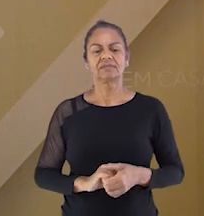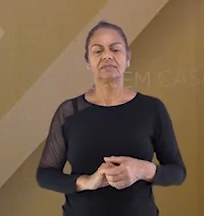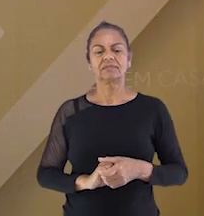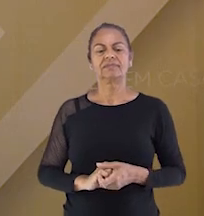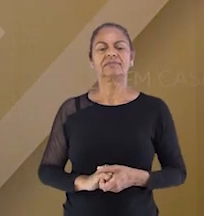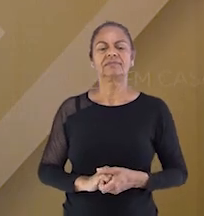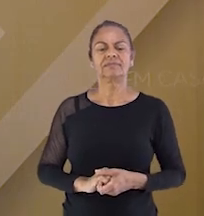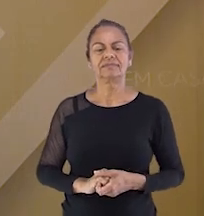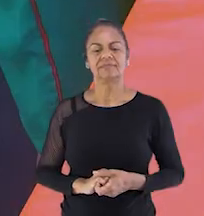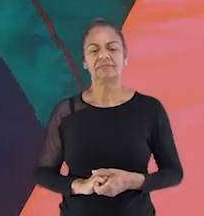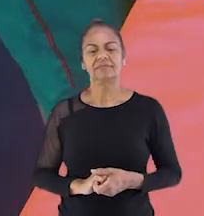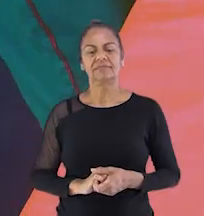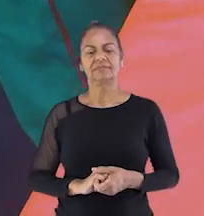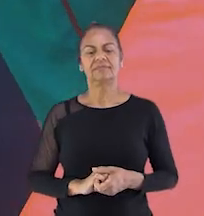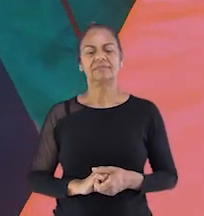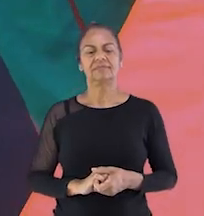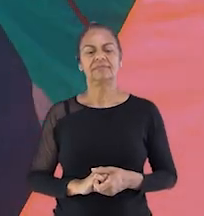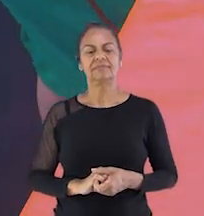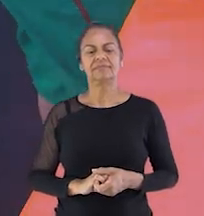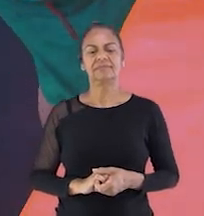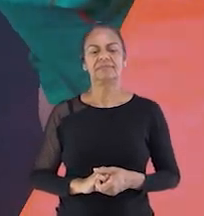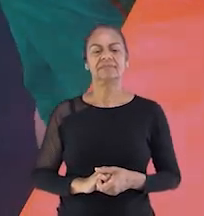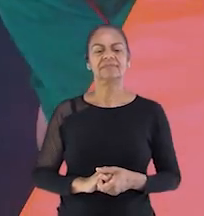Um, dois, três e...